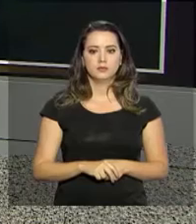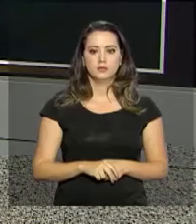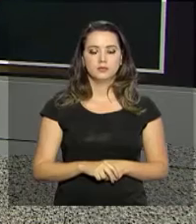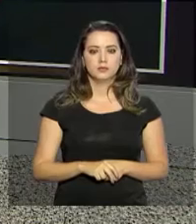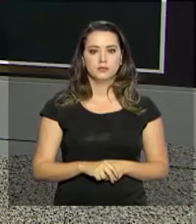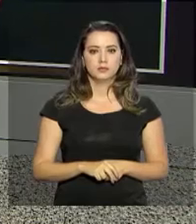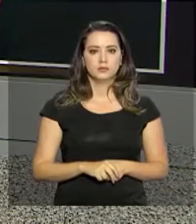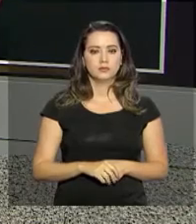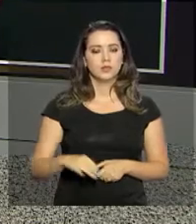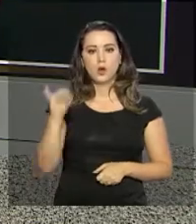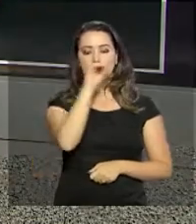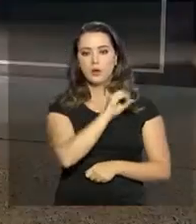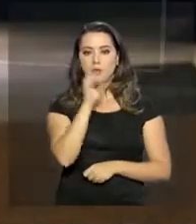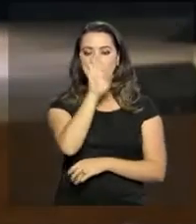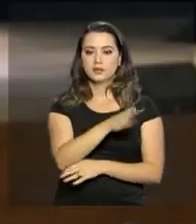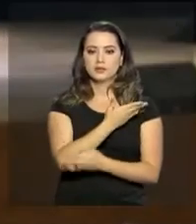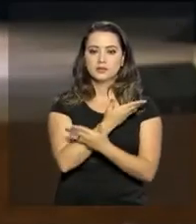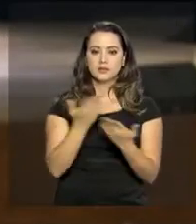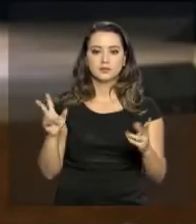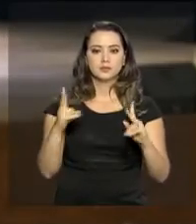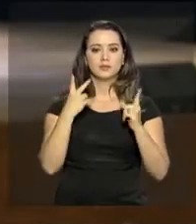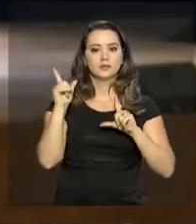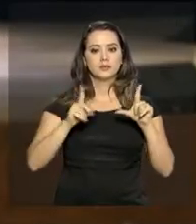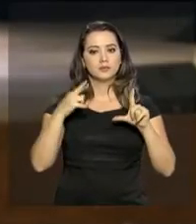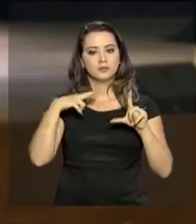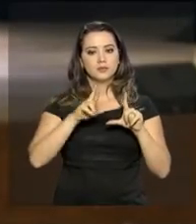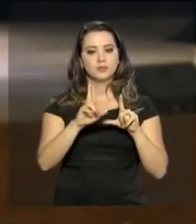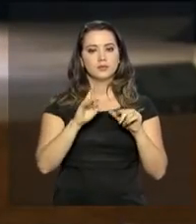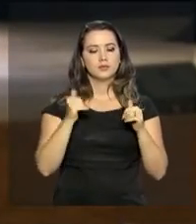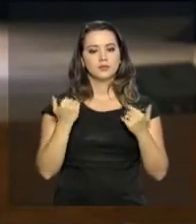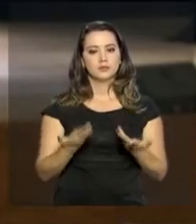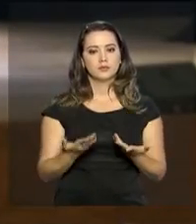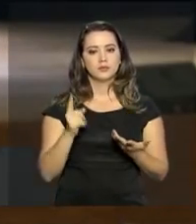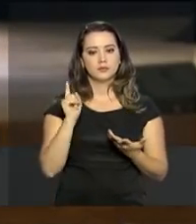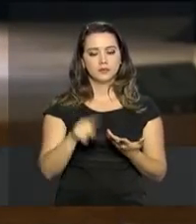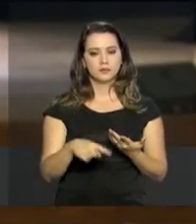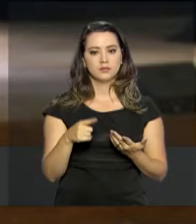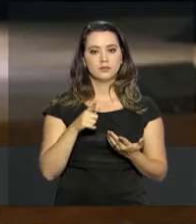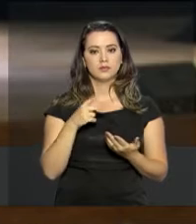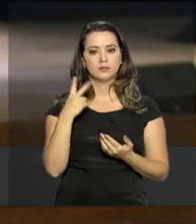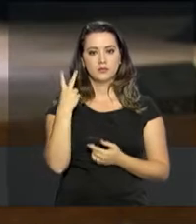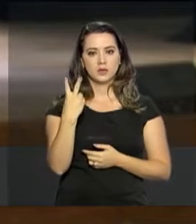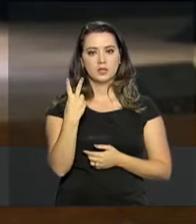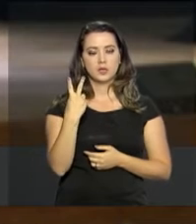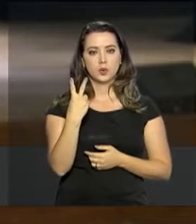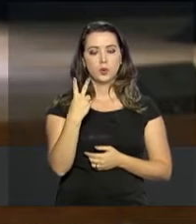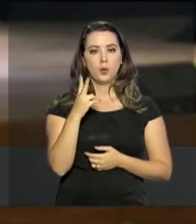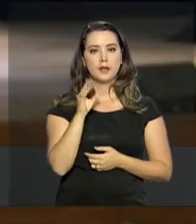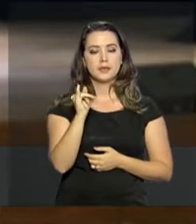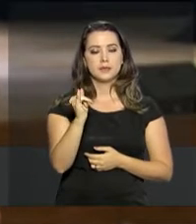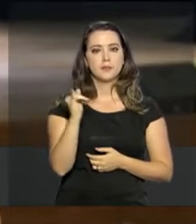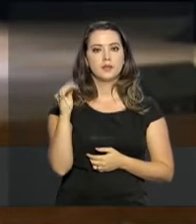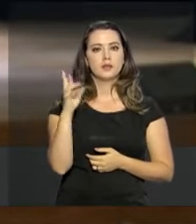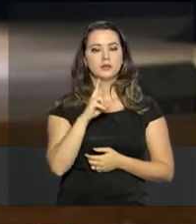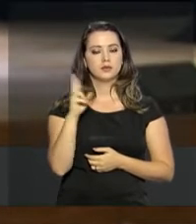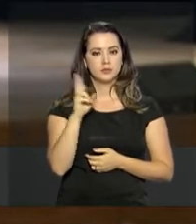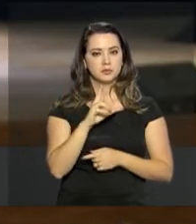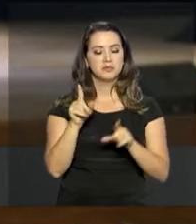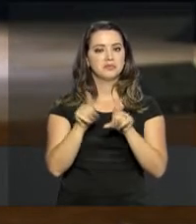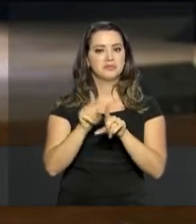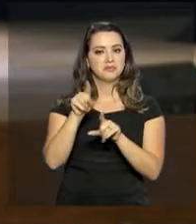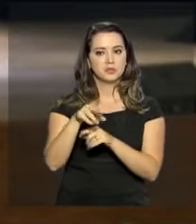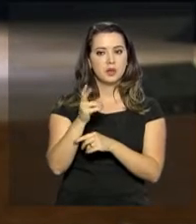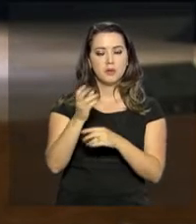Olá, Alessandra. Boa tarde. Boa tarde a todos que nos acompanham aqui na TVNBR. Pois é, serão 2 bilhões e 200 milhões de reais